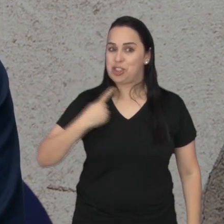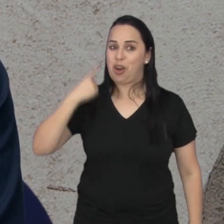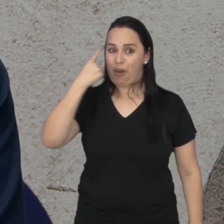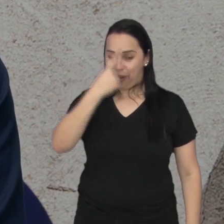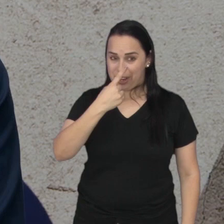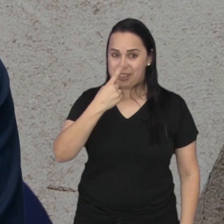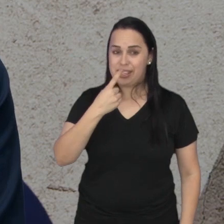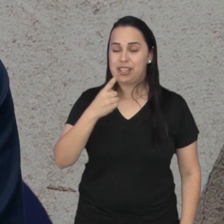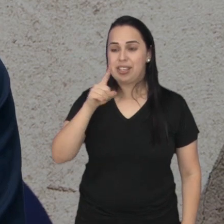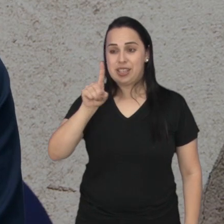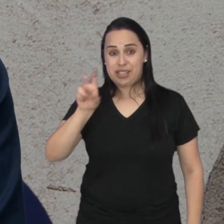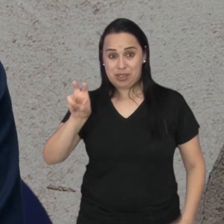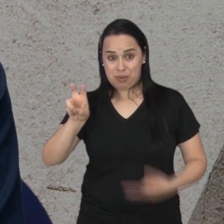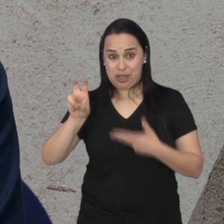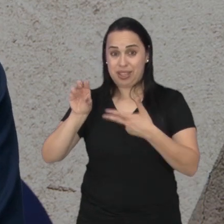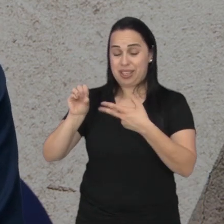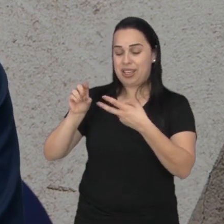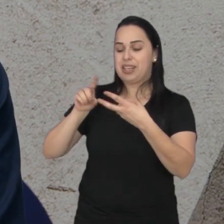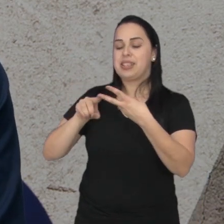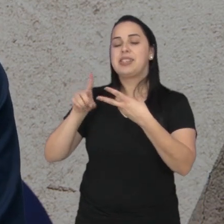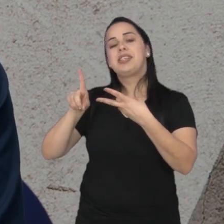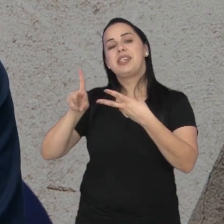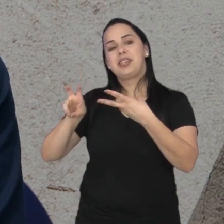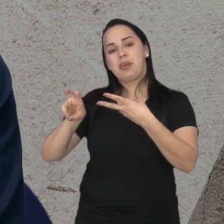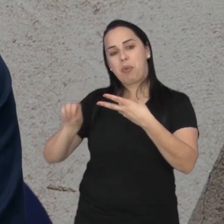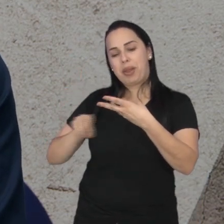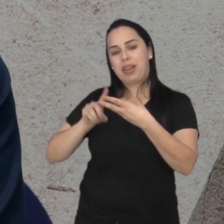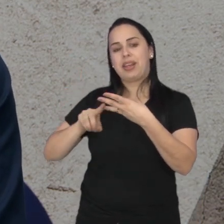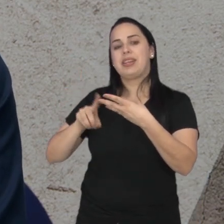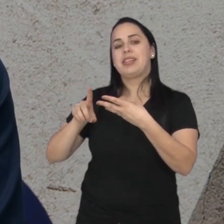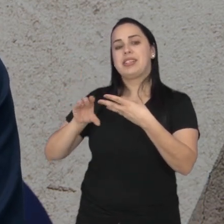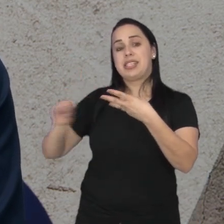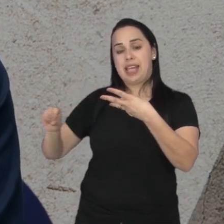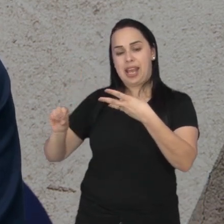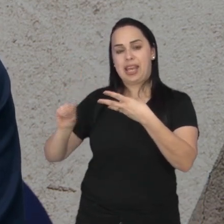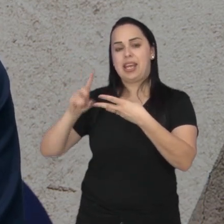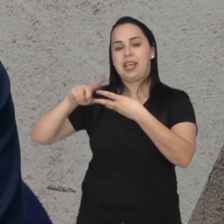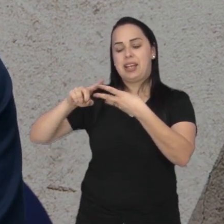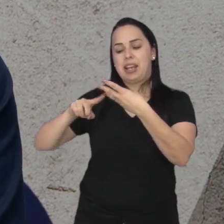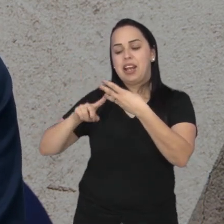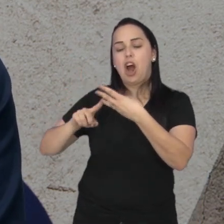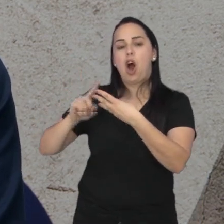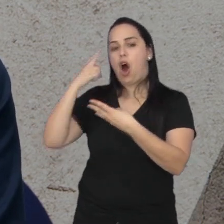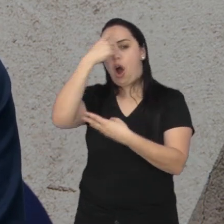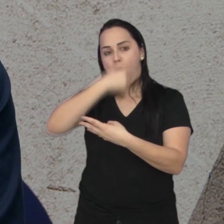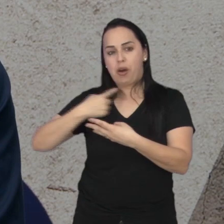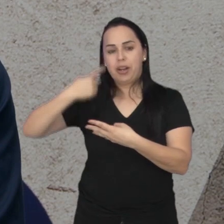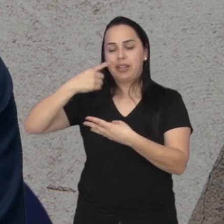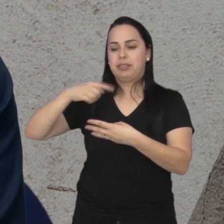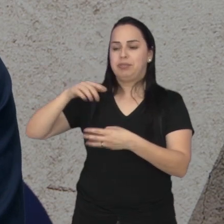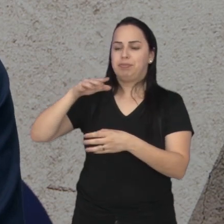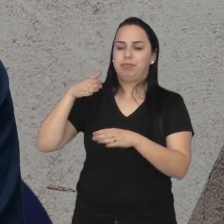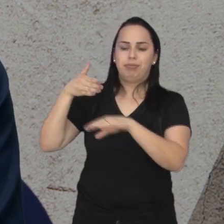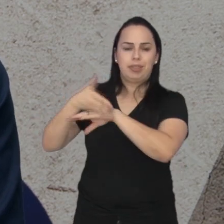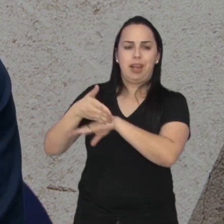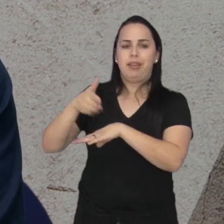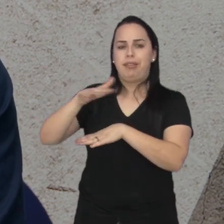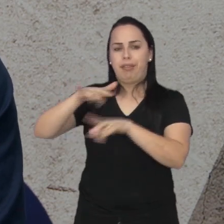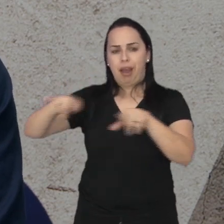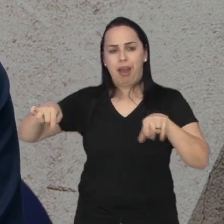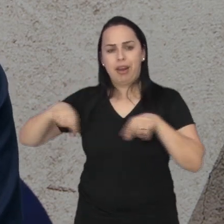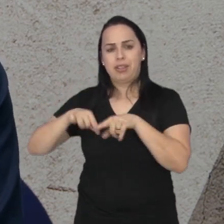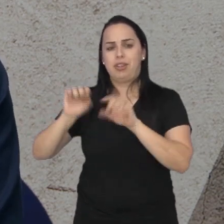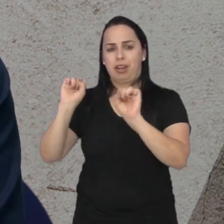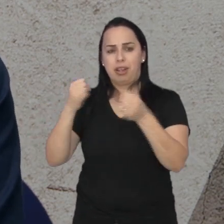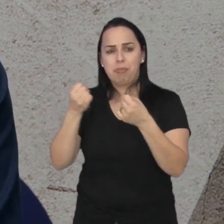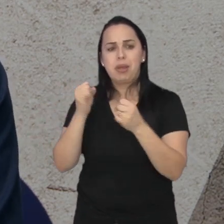horas, divididos em 150, 150 e 100, em escolas de esporte, em recriação, em academias, em